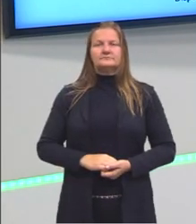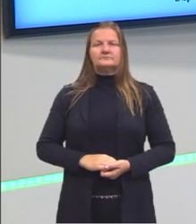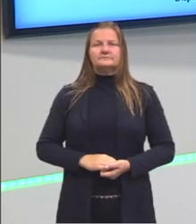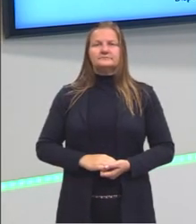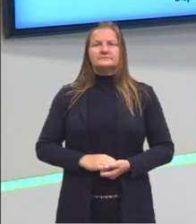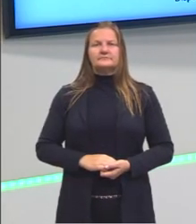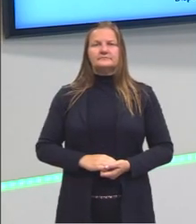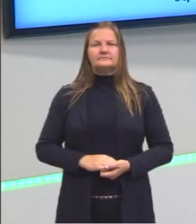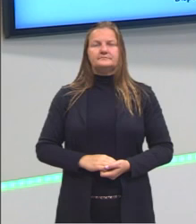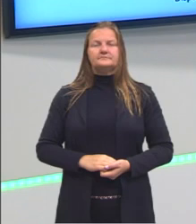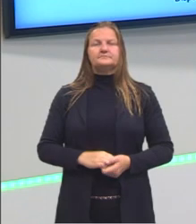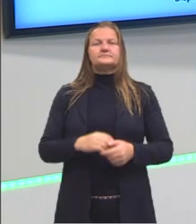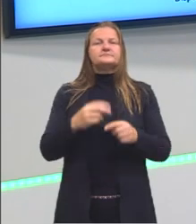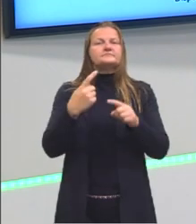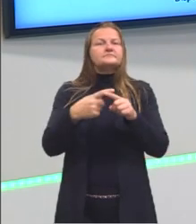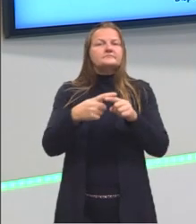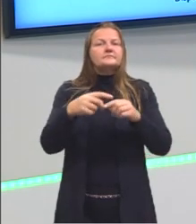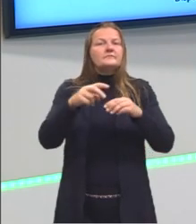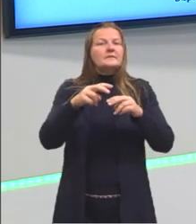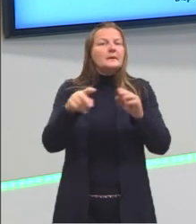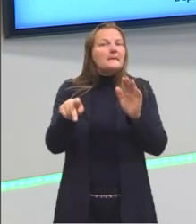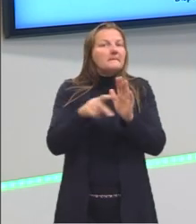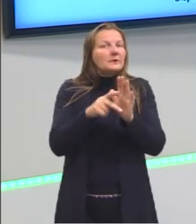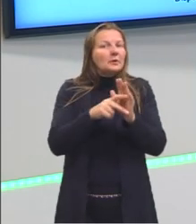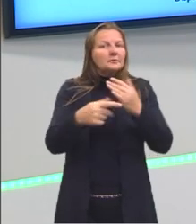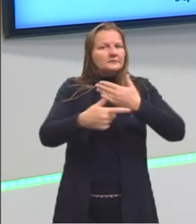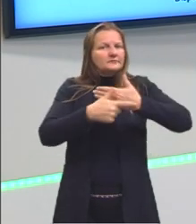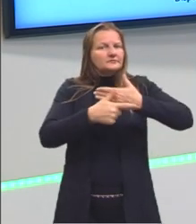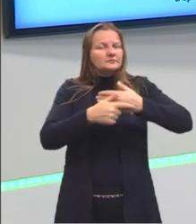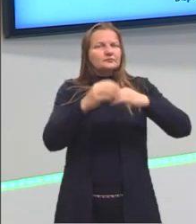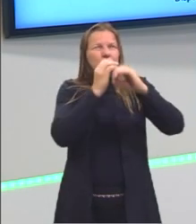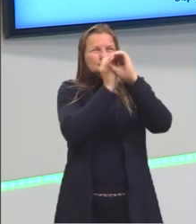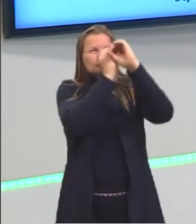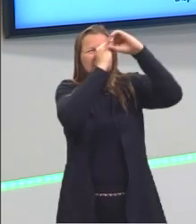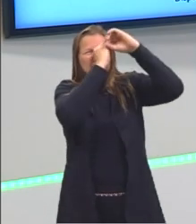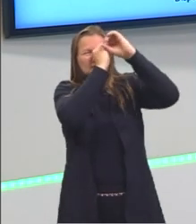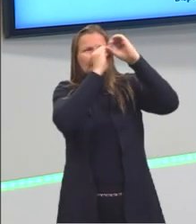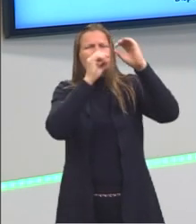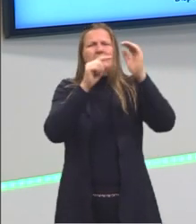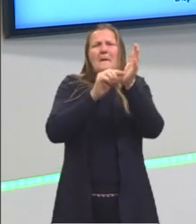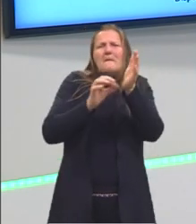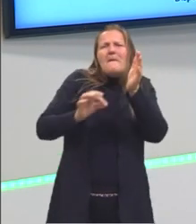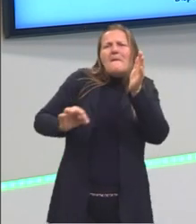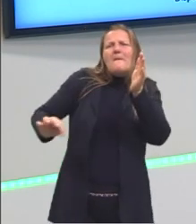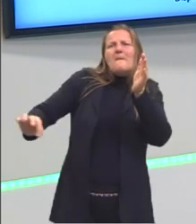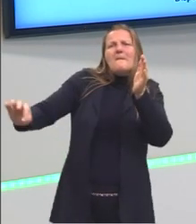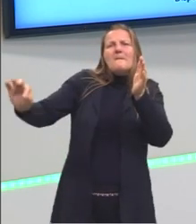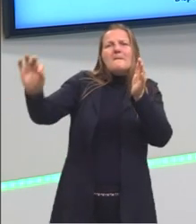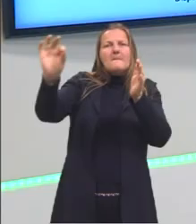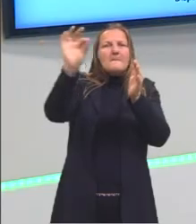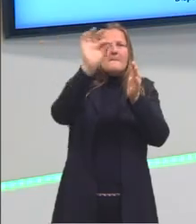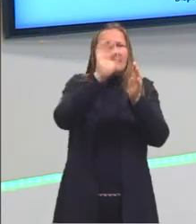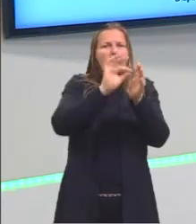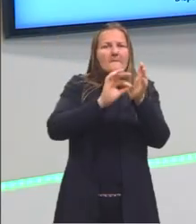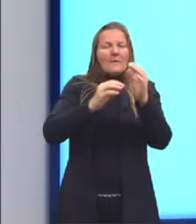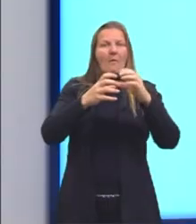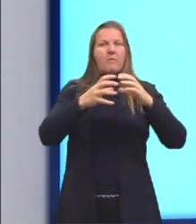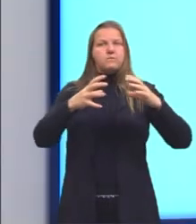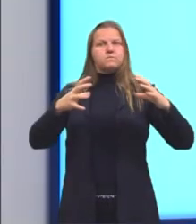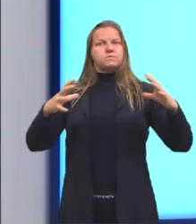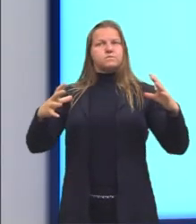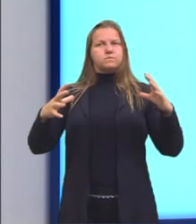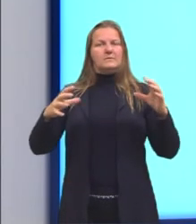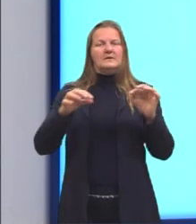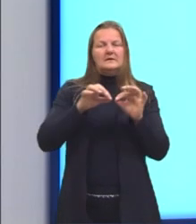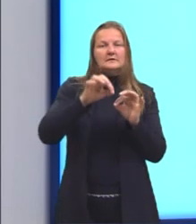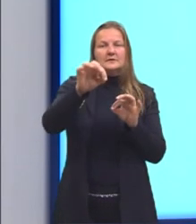Para a astronomia, que trabalha com circunferências muito grandes e necessita de bastante precisão nas medidas,